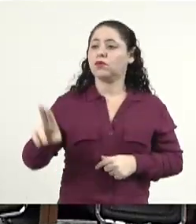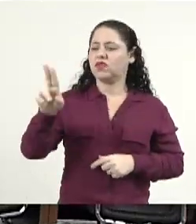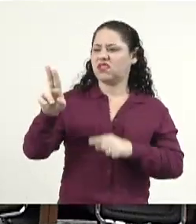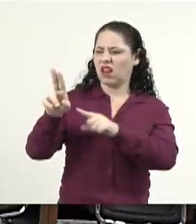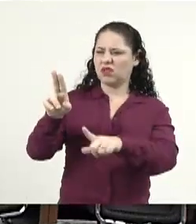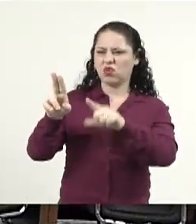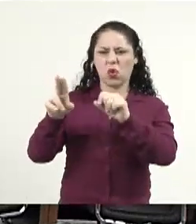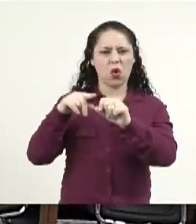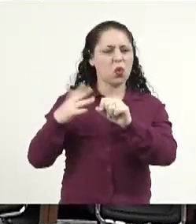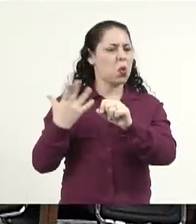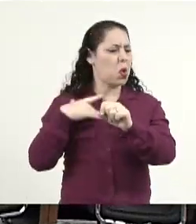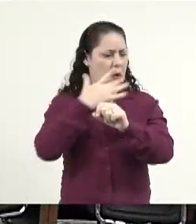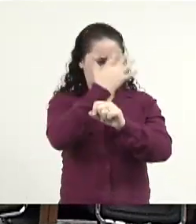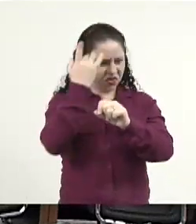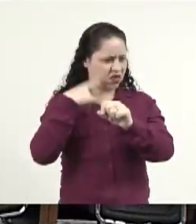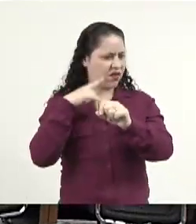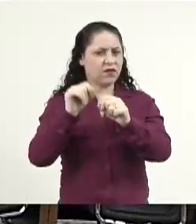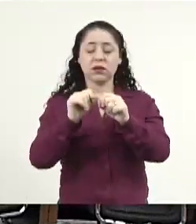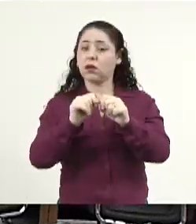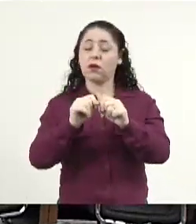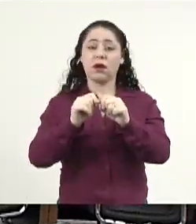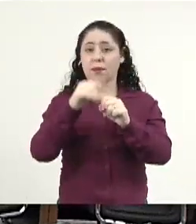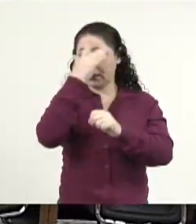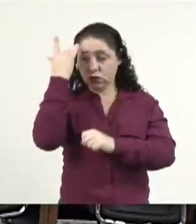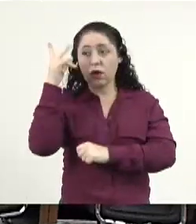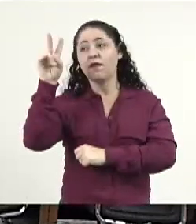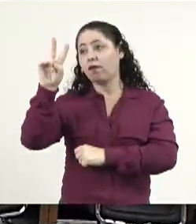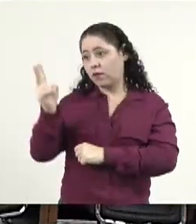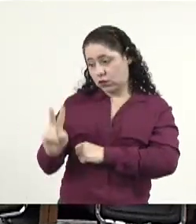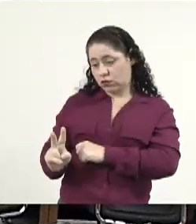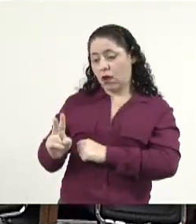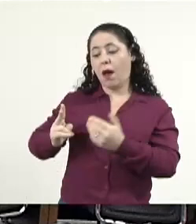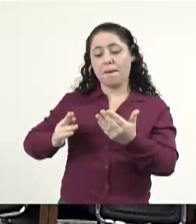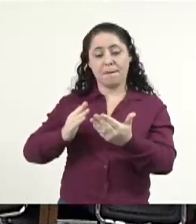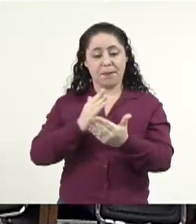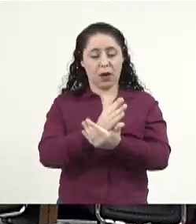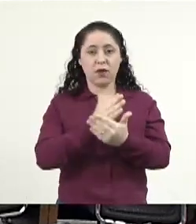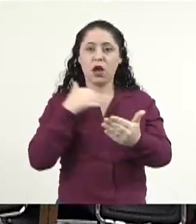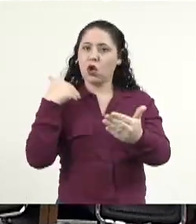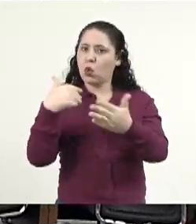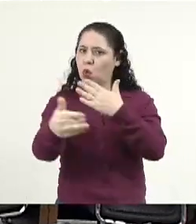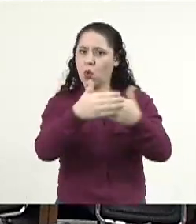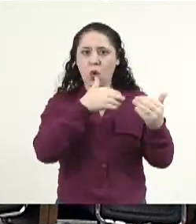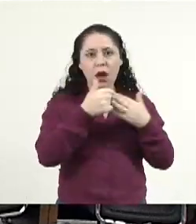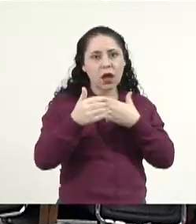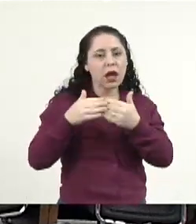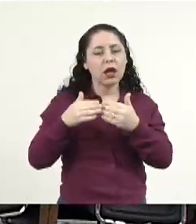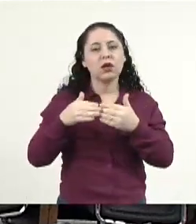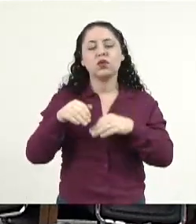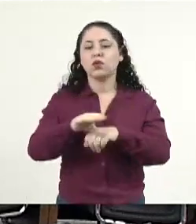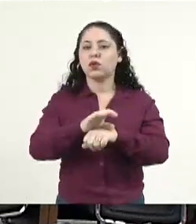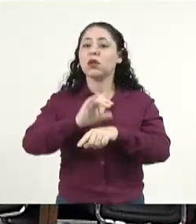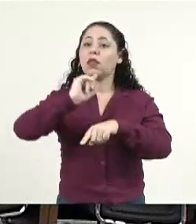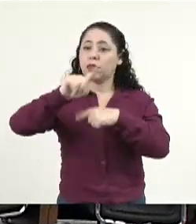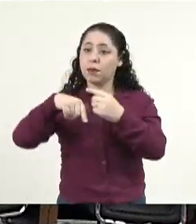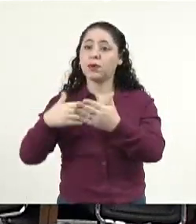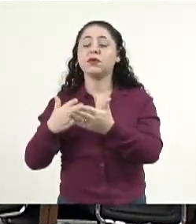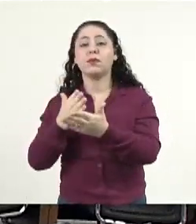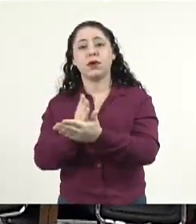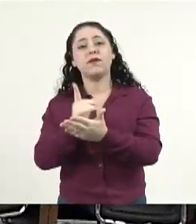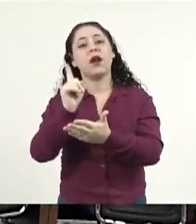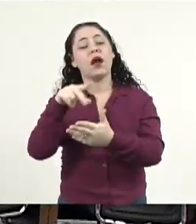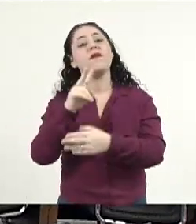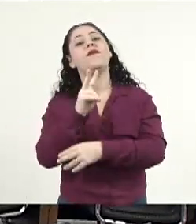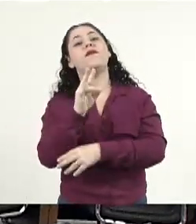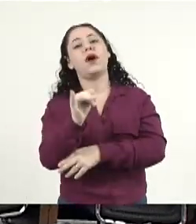concordo. A pessoa tem que fazer o vestibular, tem que ser aprovado em qualquer curso e depois de aprovado é que ele